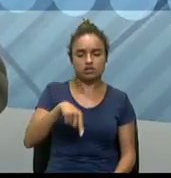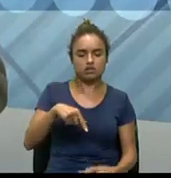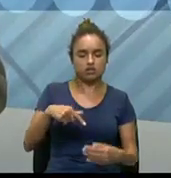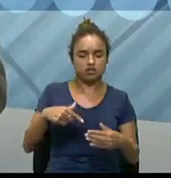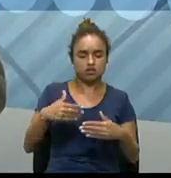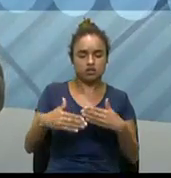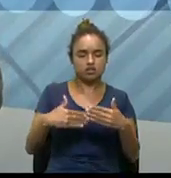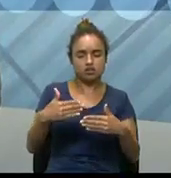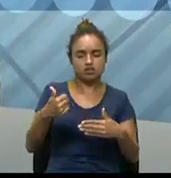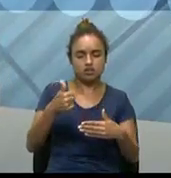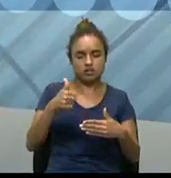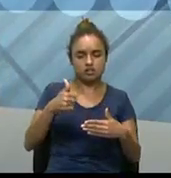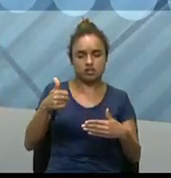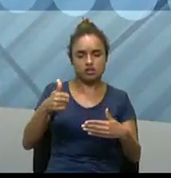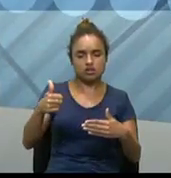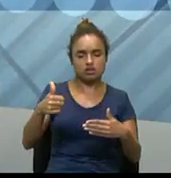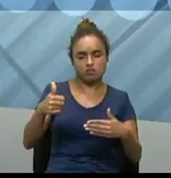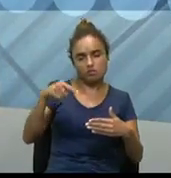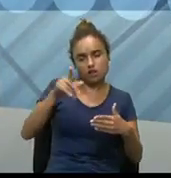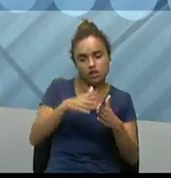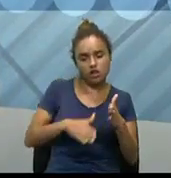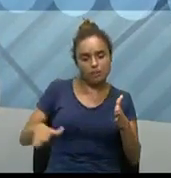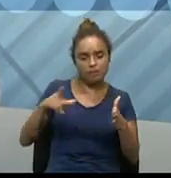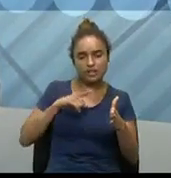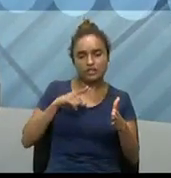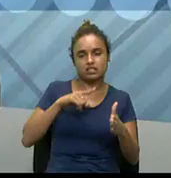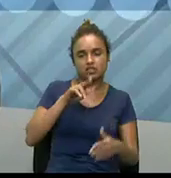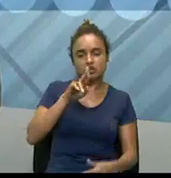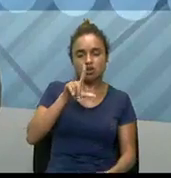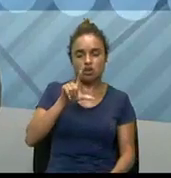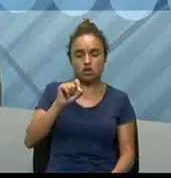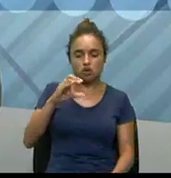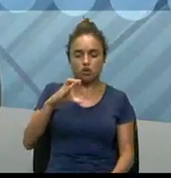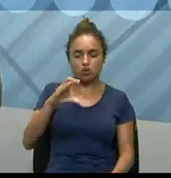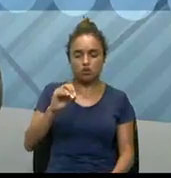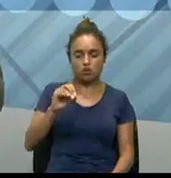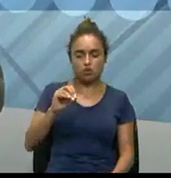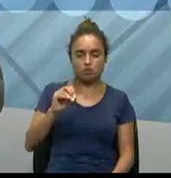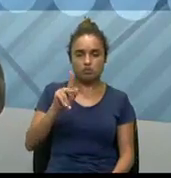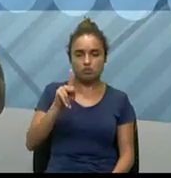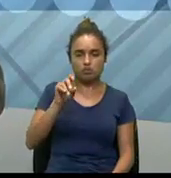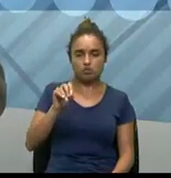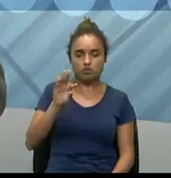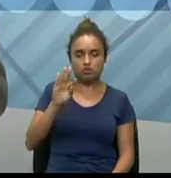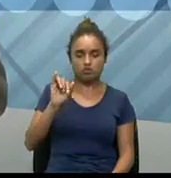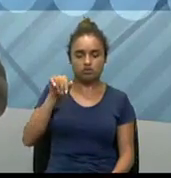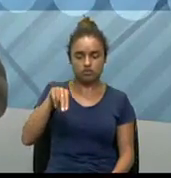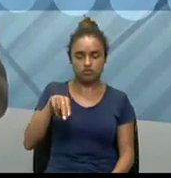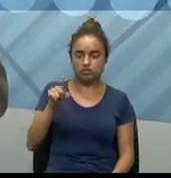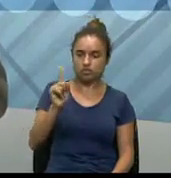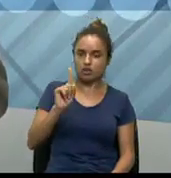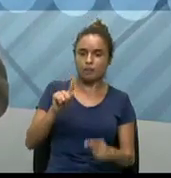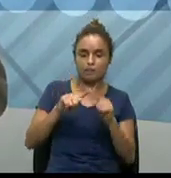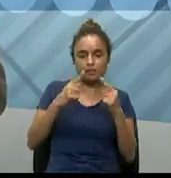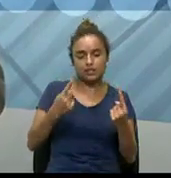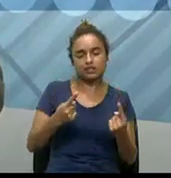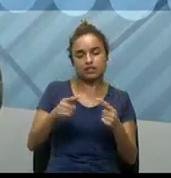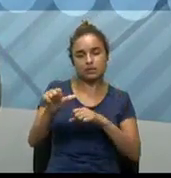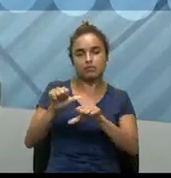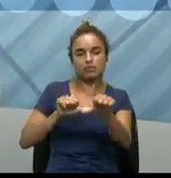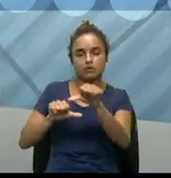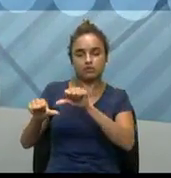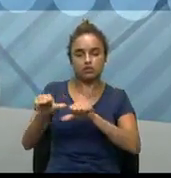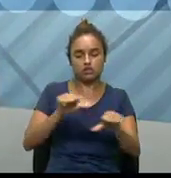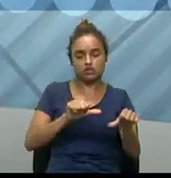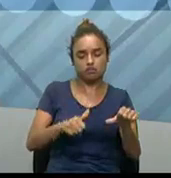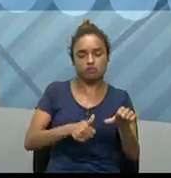primeiras transações do blockchain, né, então, do blockchain, não, mas, das primeiras trocas, né, da moeda virtual